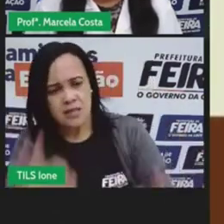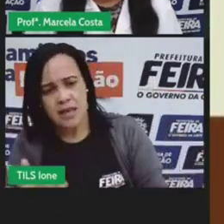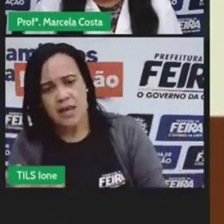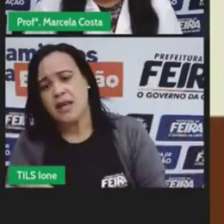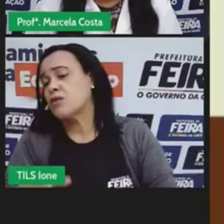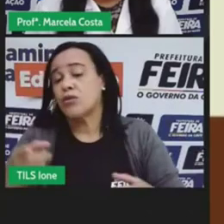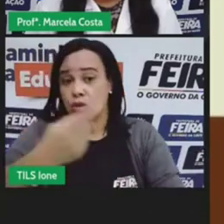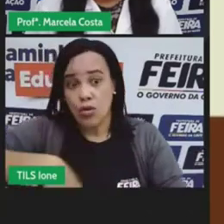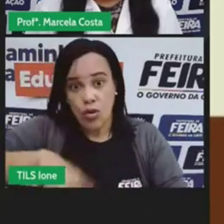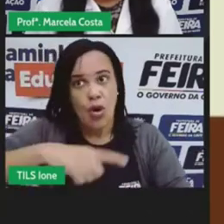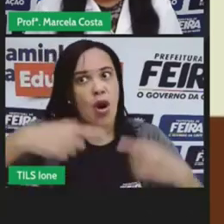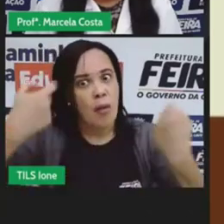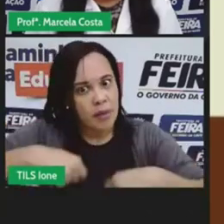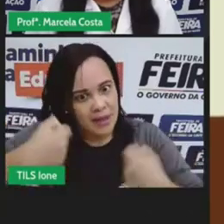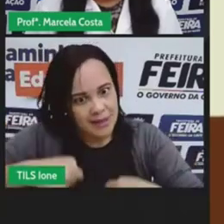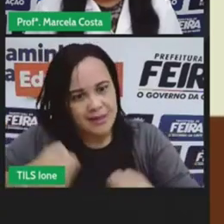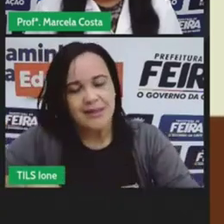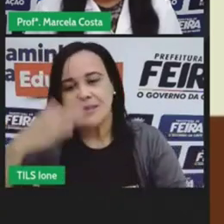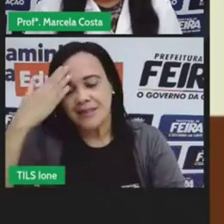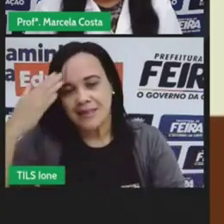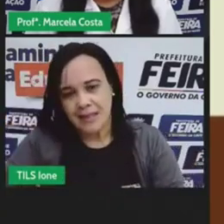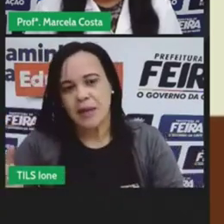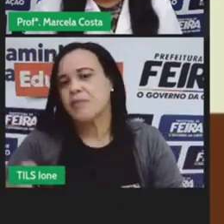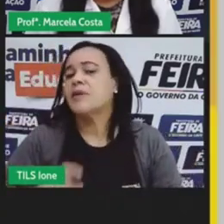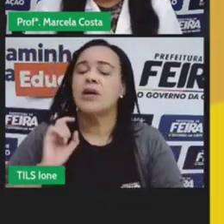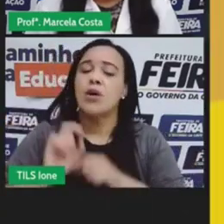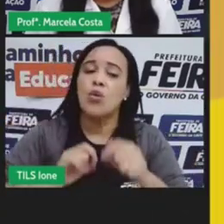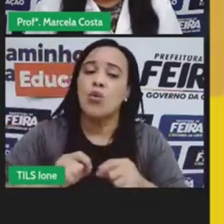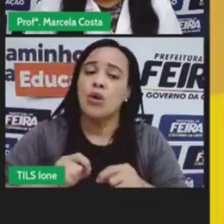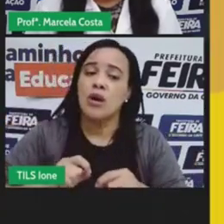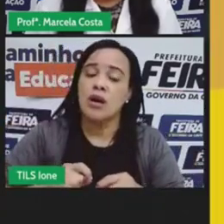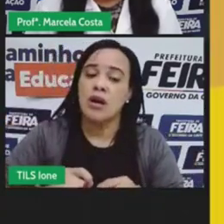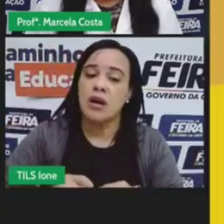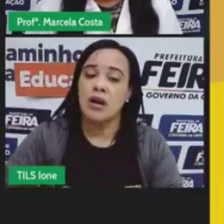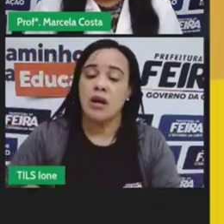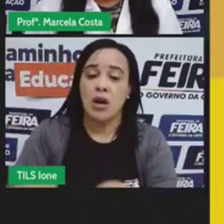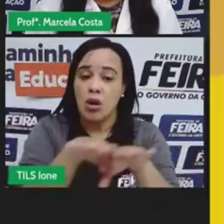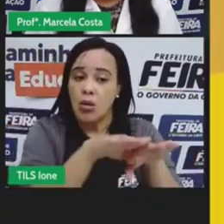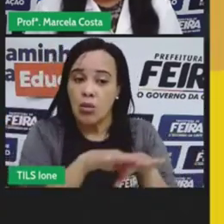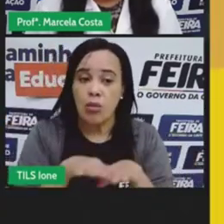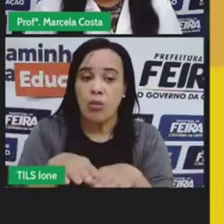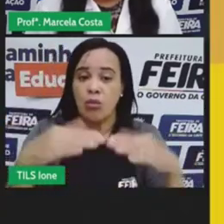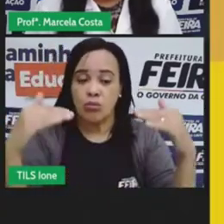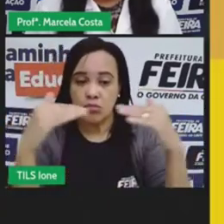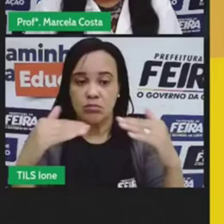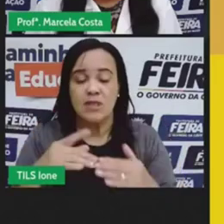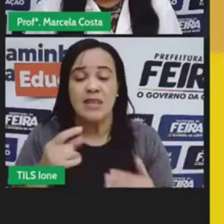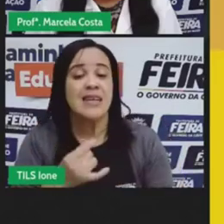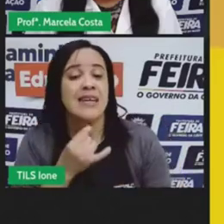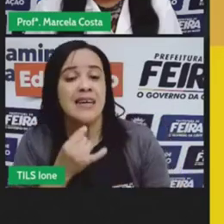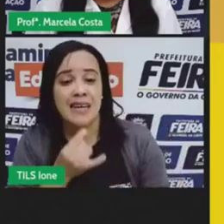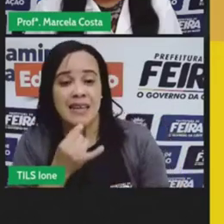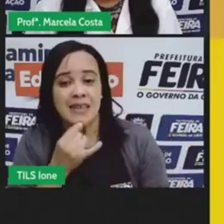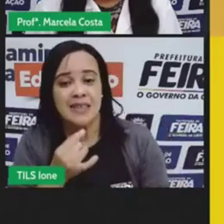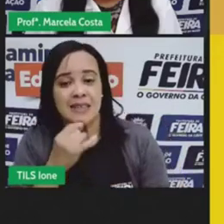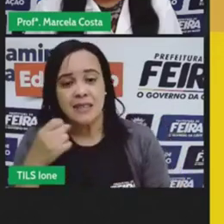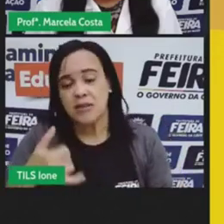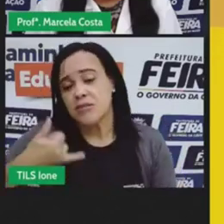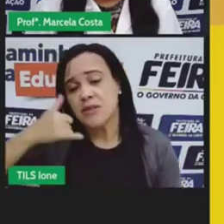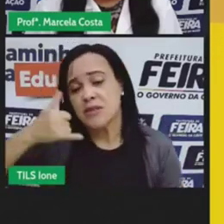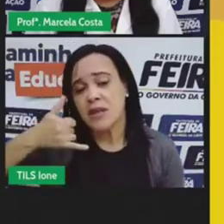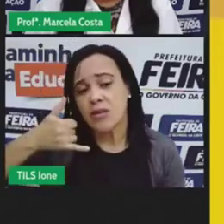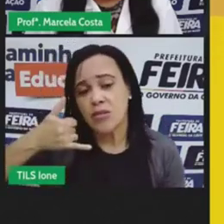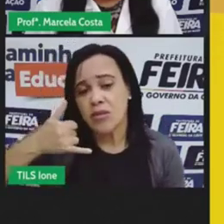necessidade precisa ser atendida antes da vontade. Não adianta ter o celular se não sobra dinheiro para o crédito para